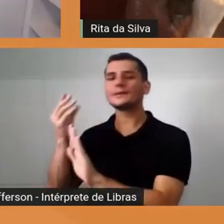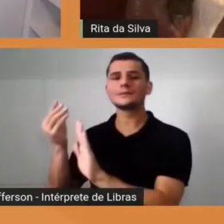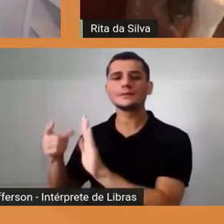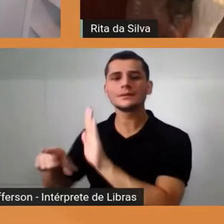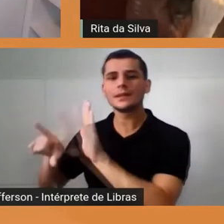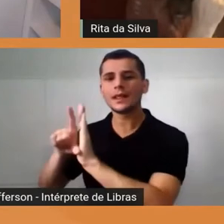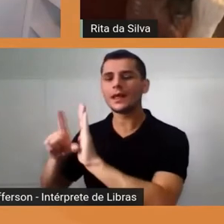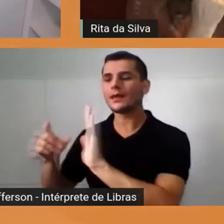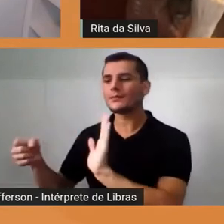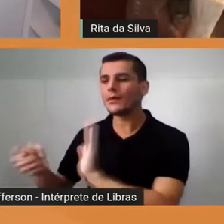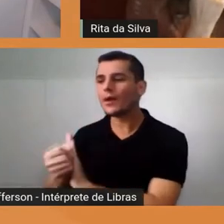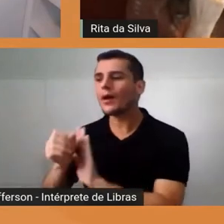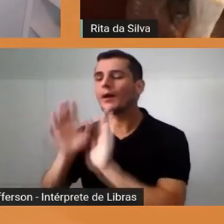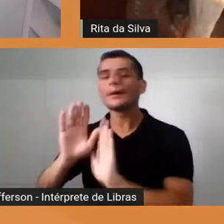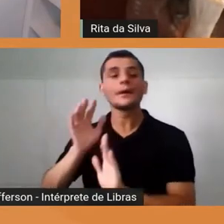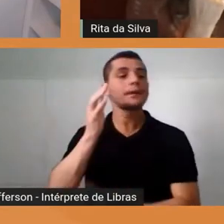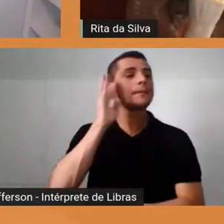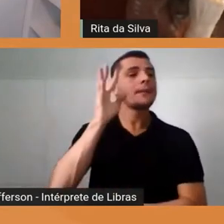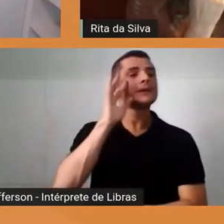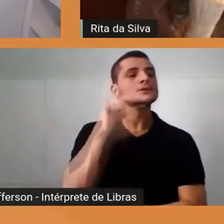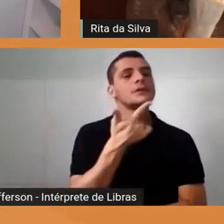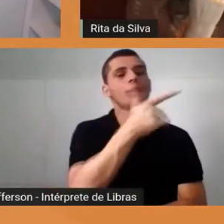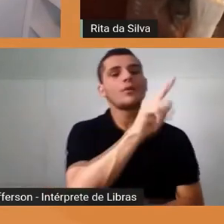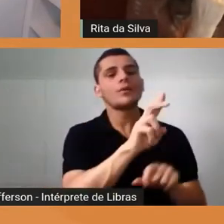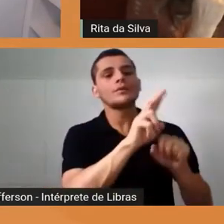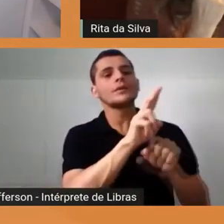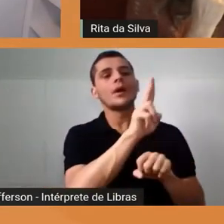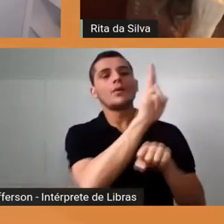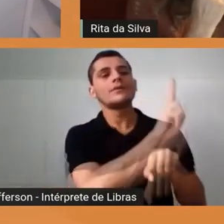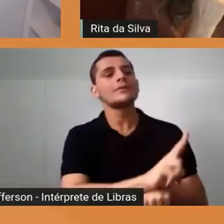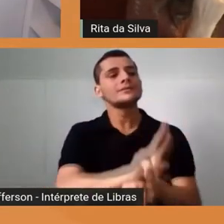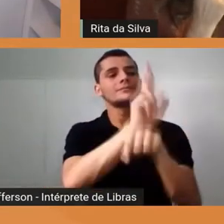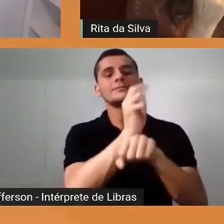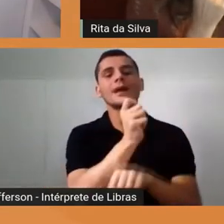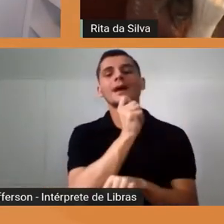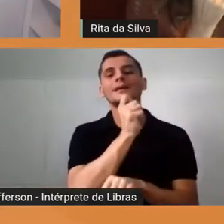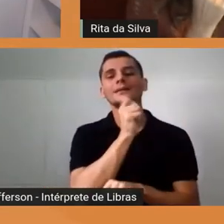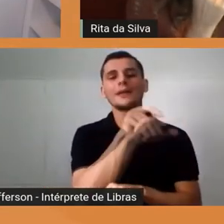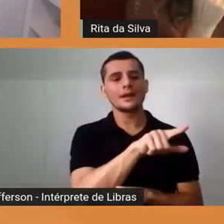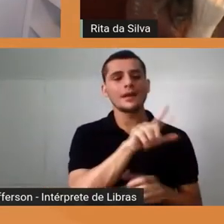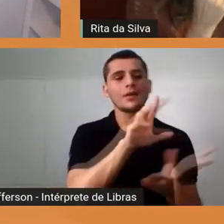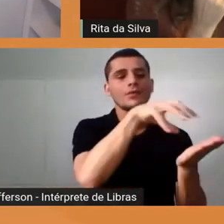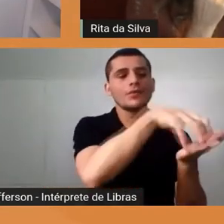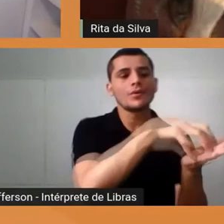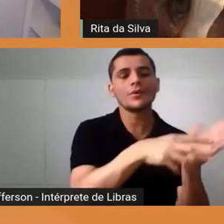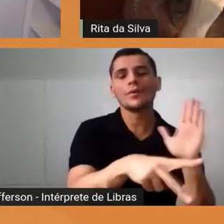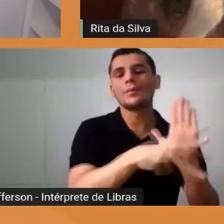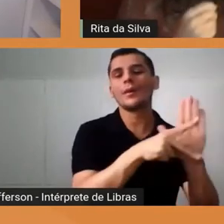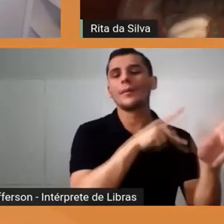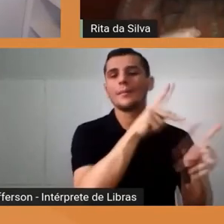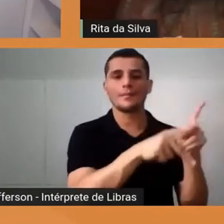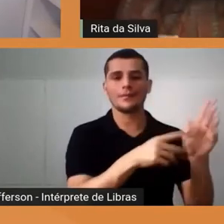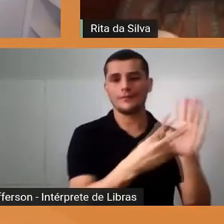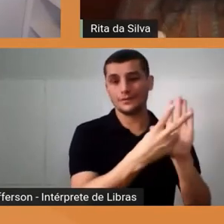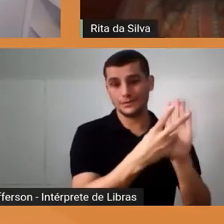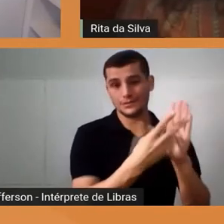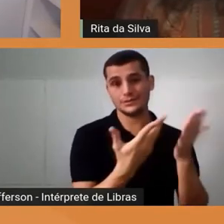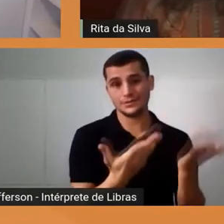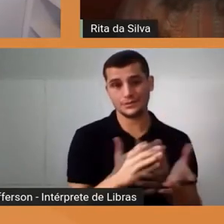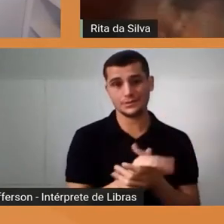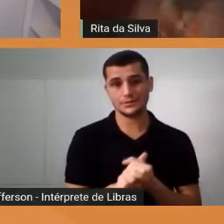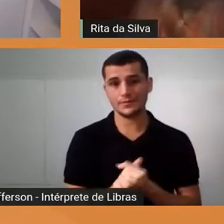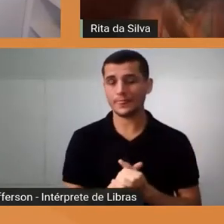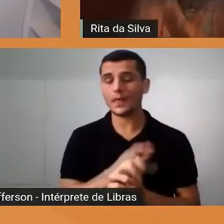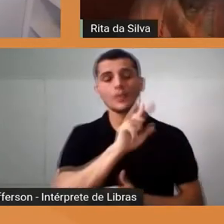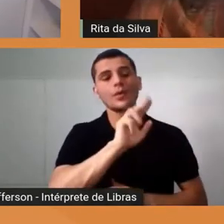pesquisem com povos indígenas. Então, isso é um grande debate, porque não é só da escola, é da Universidade também. Na Universidade,